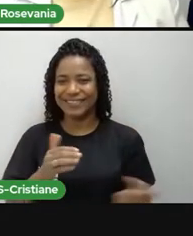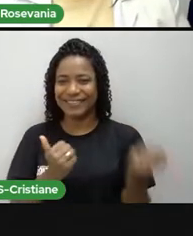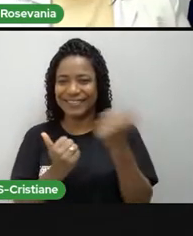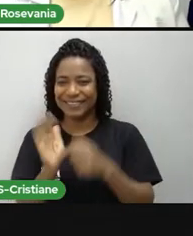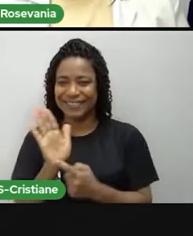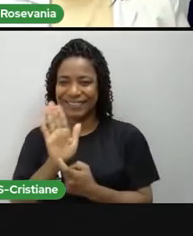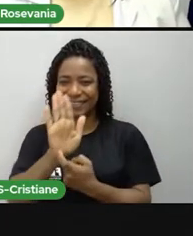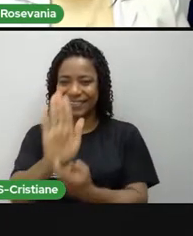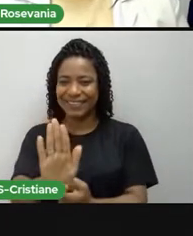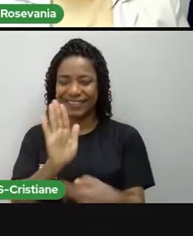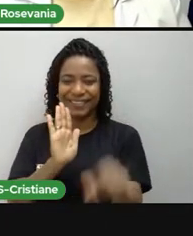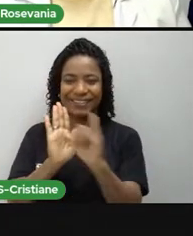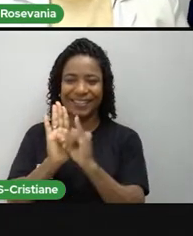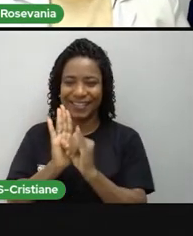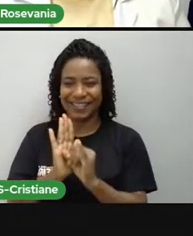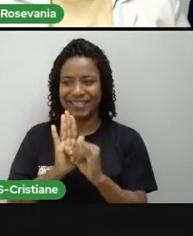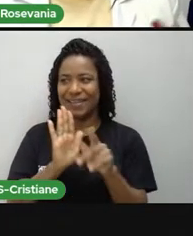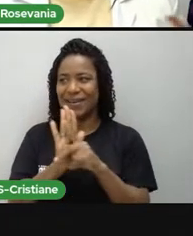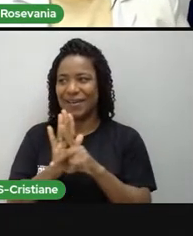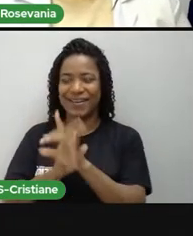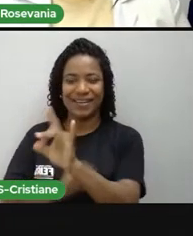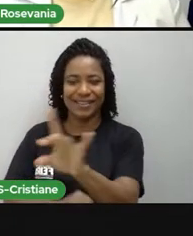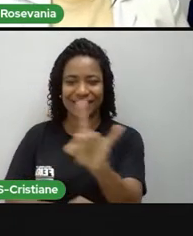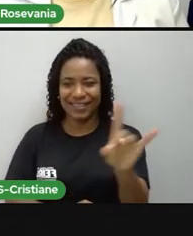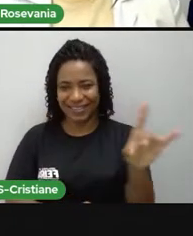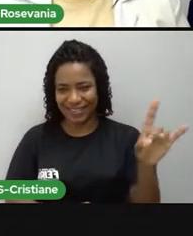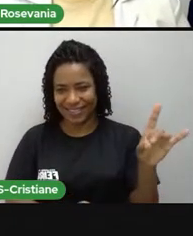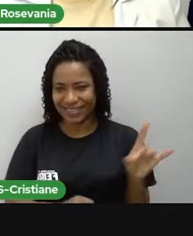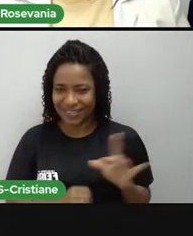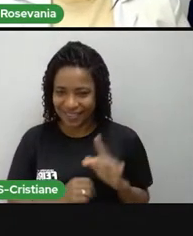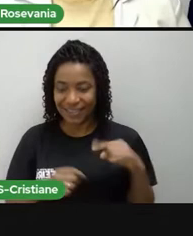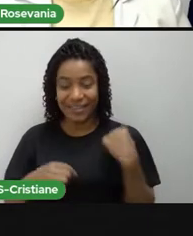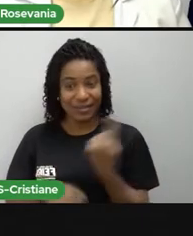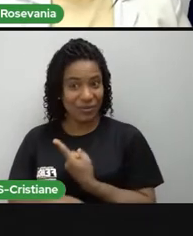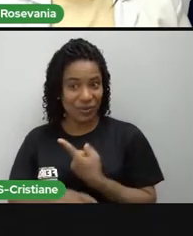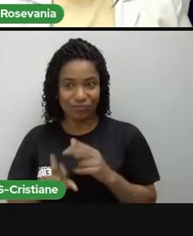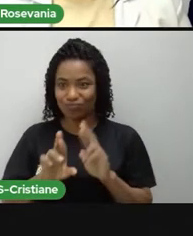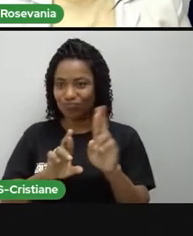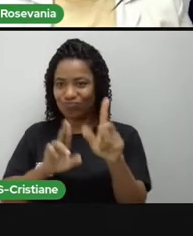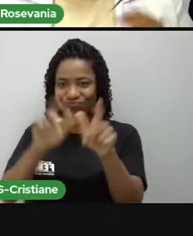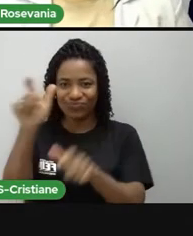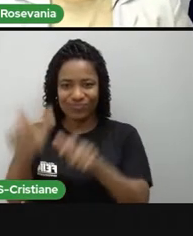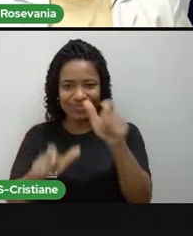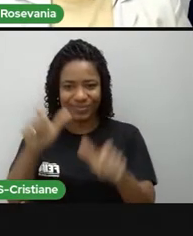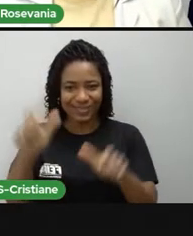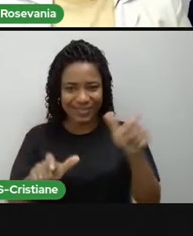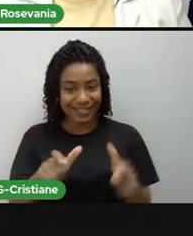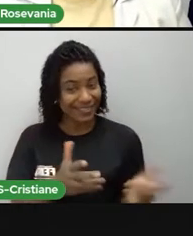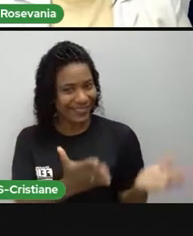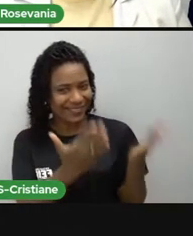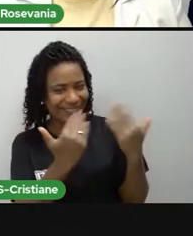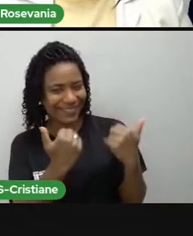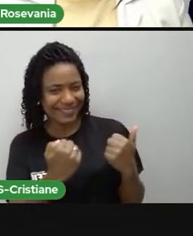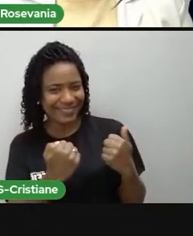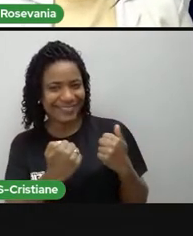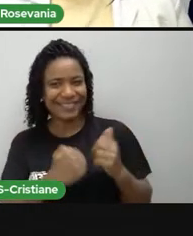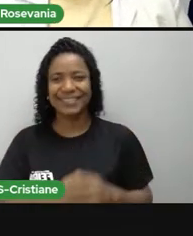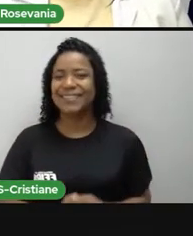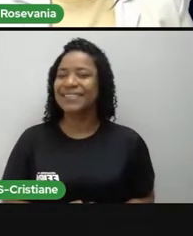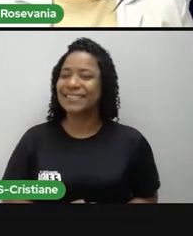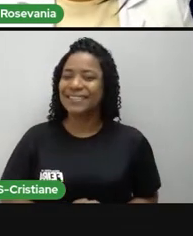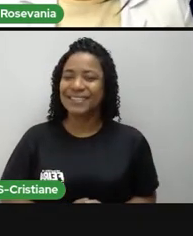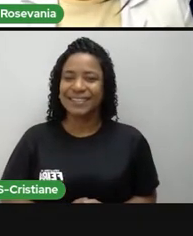identidade e que deixa a gente tão diferenciado, né, no nosso país. Então, vamos lá? Bom,